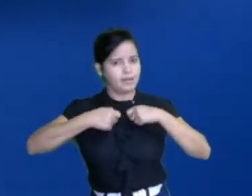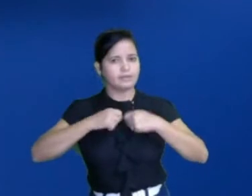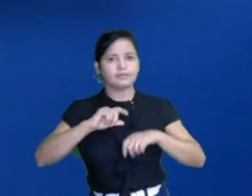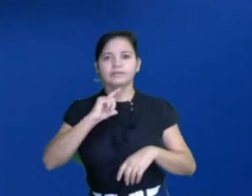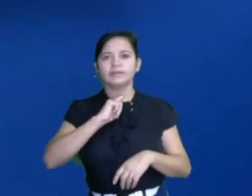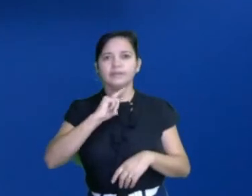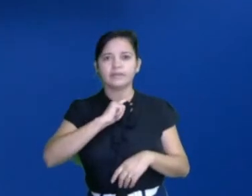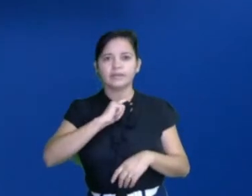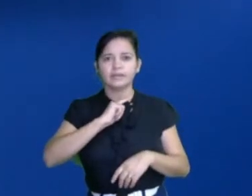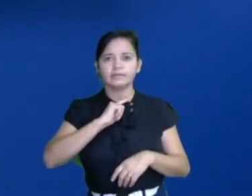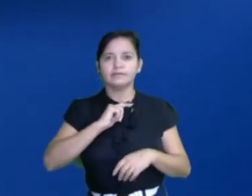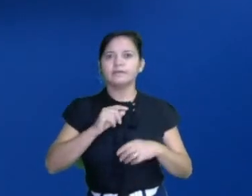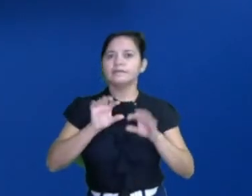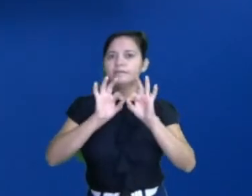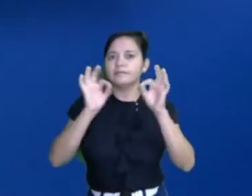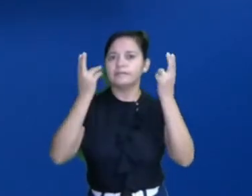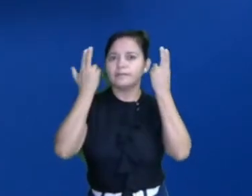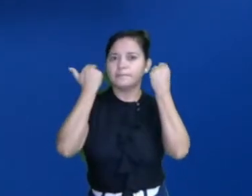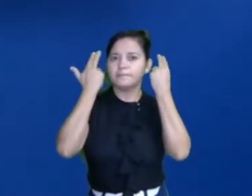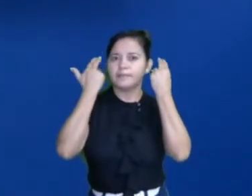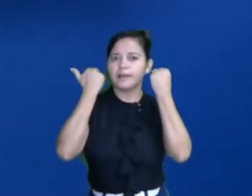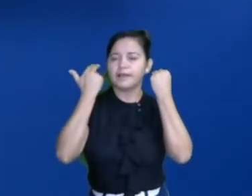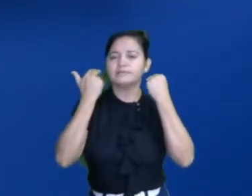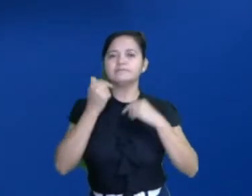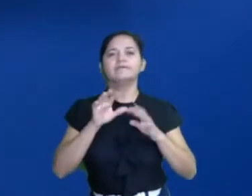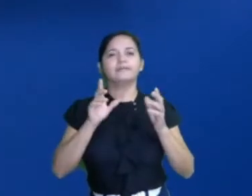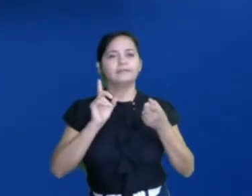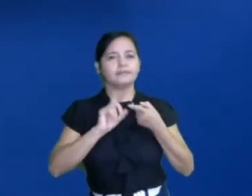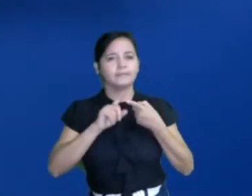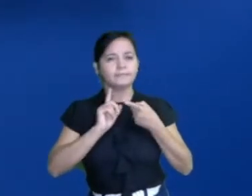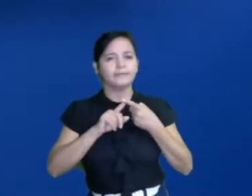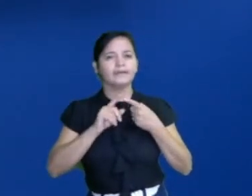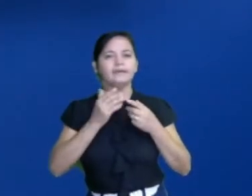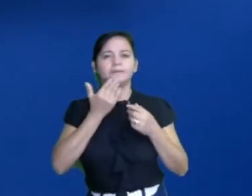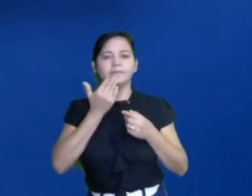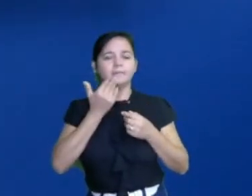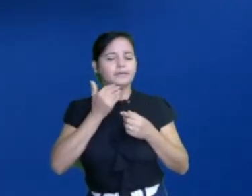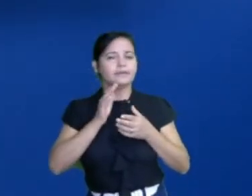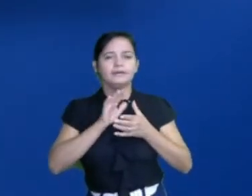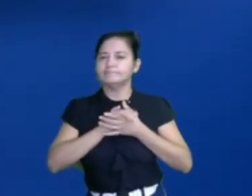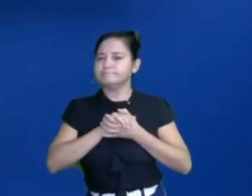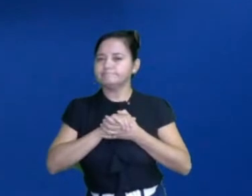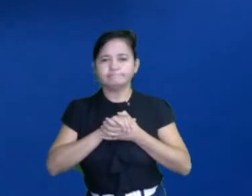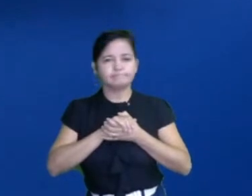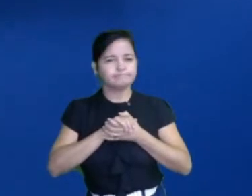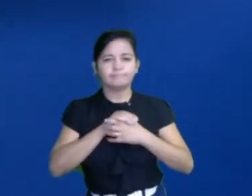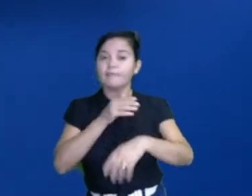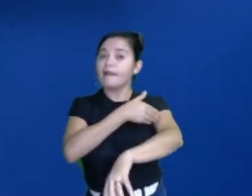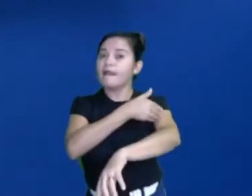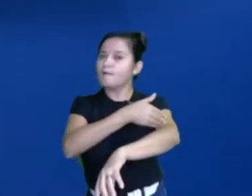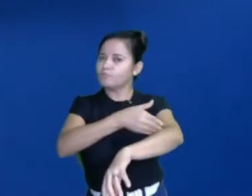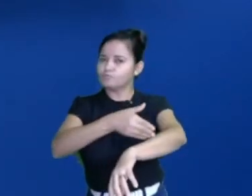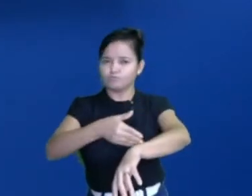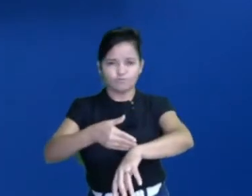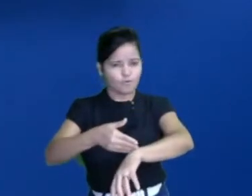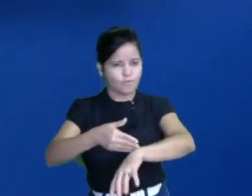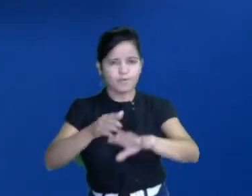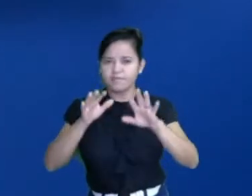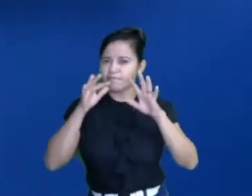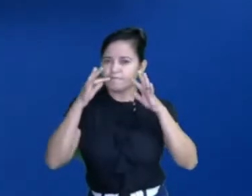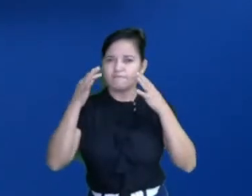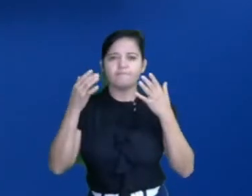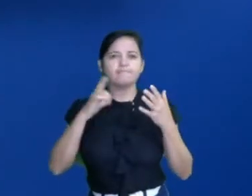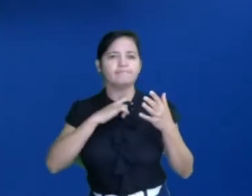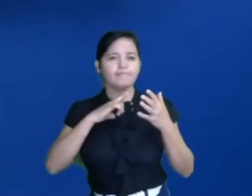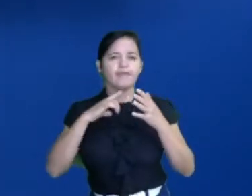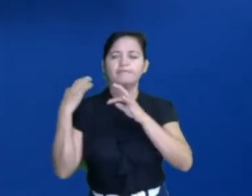Na Páscoa. Que tem que ter aquela comida na Páscoa. Isso tudo são hábitos, costumes,